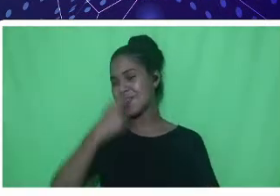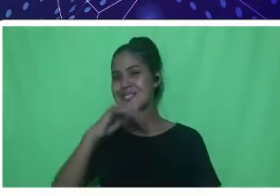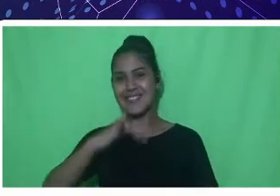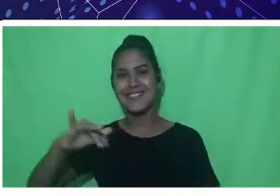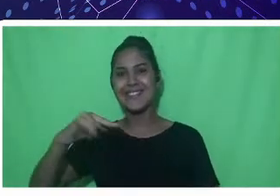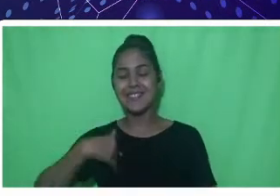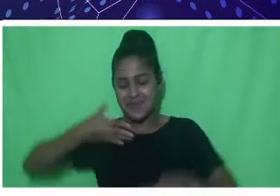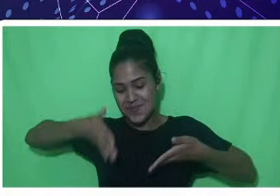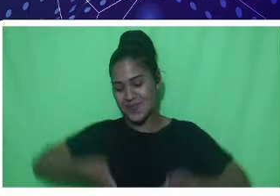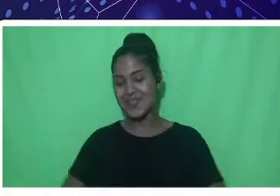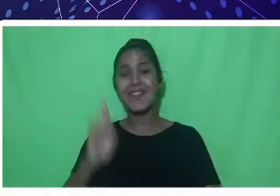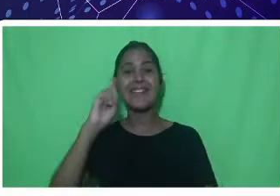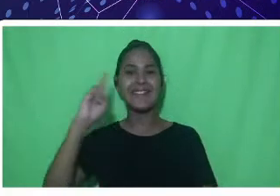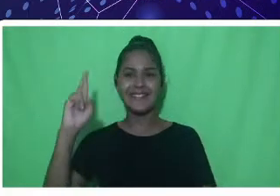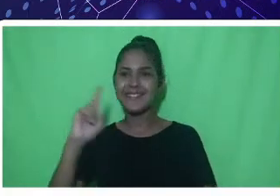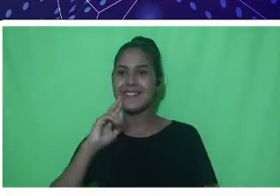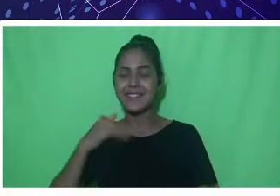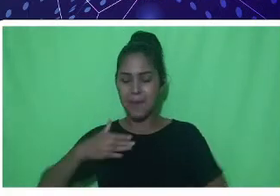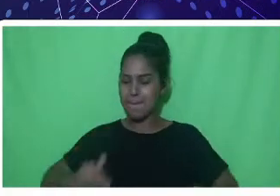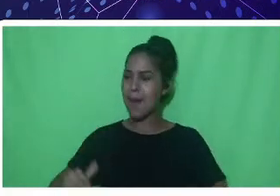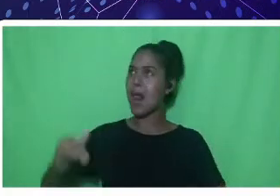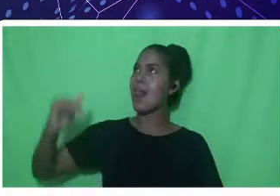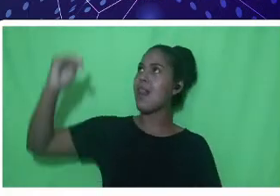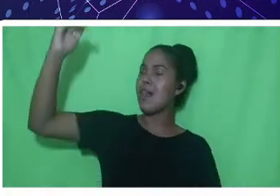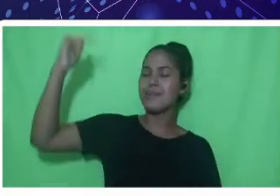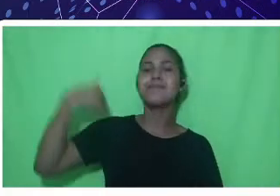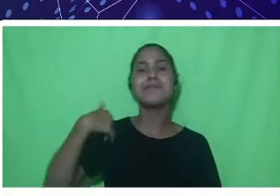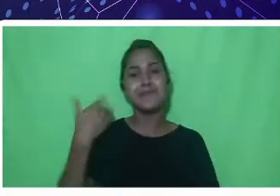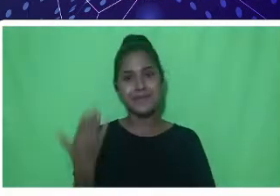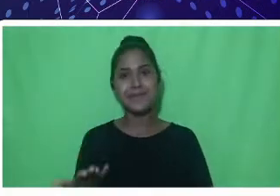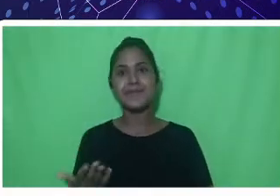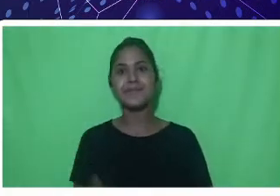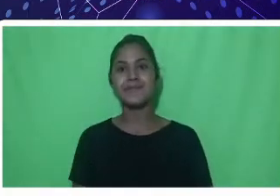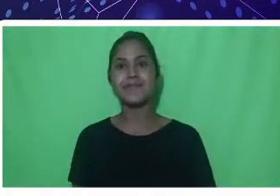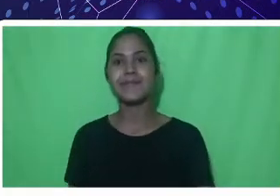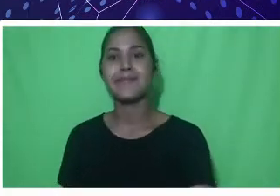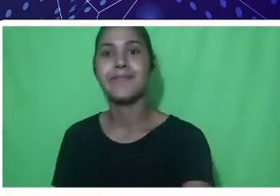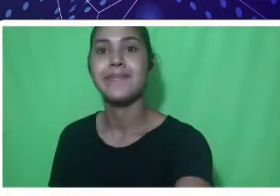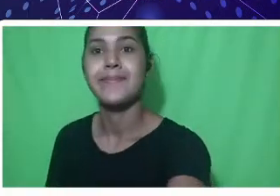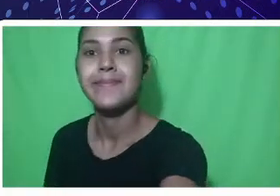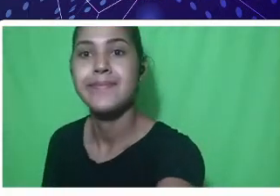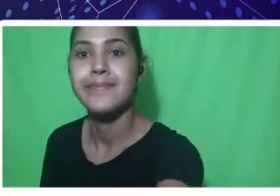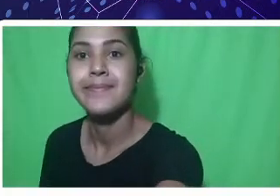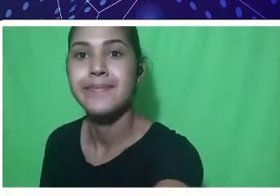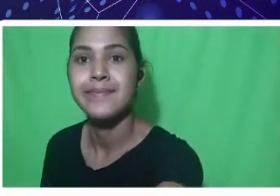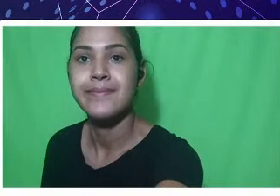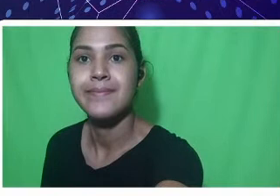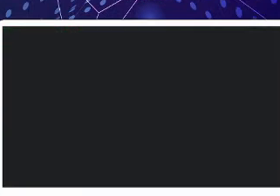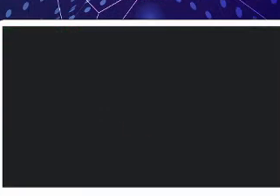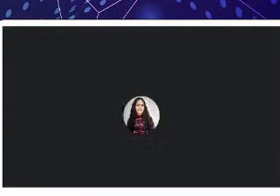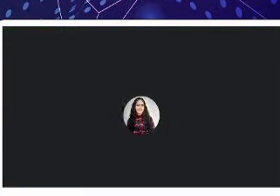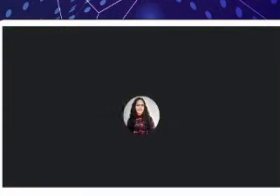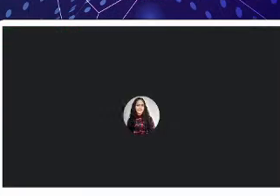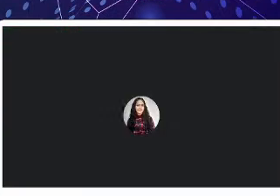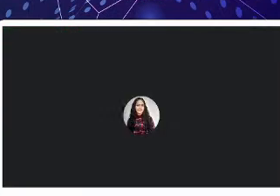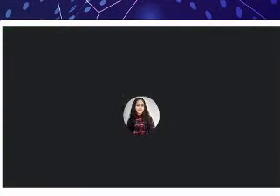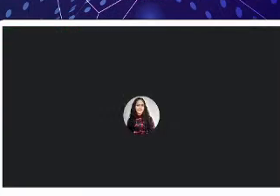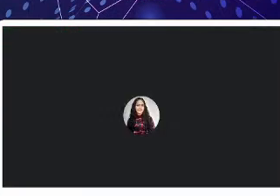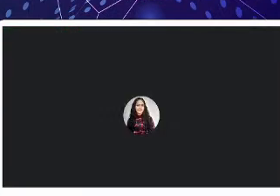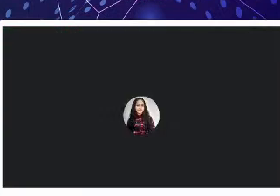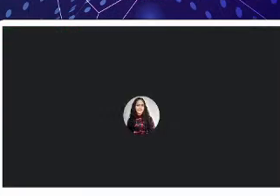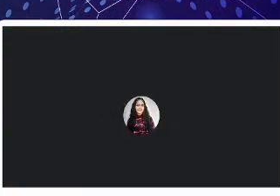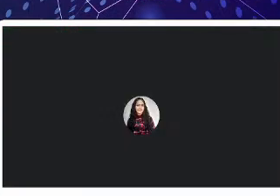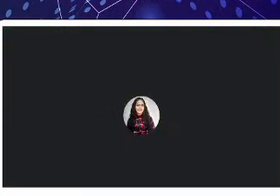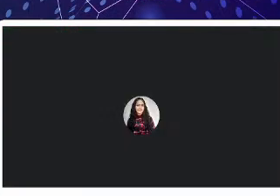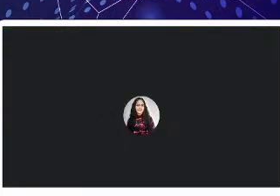nasci aqui em Rondônia, e por ser um estado muito novo, que foi somente em 1981 que ele